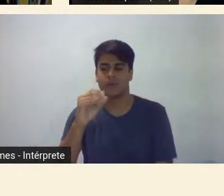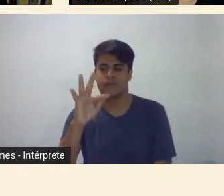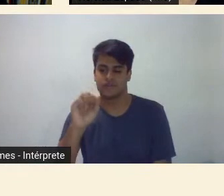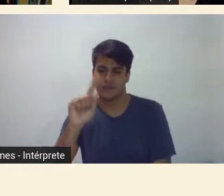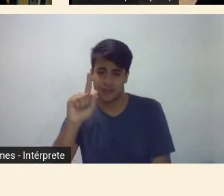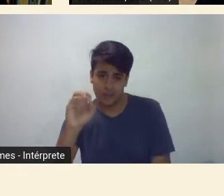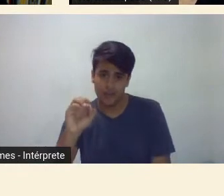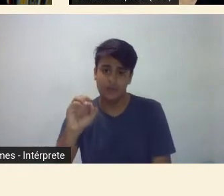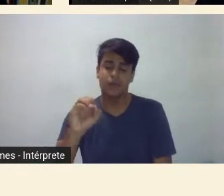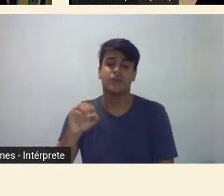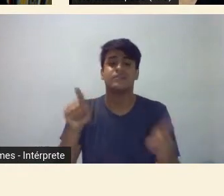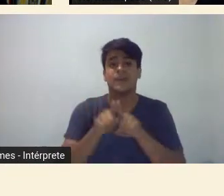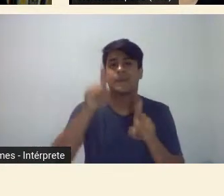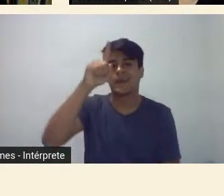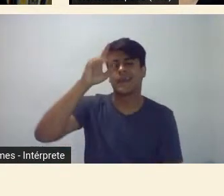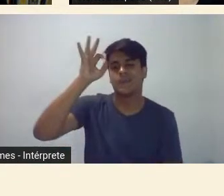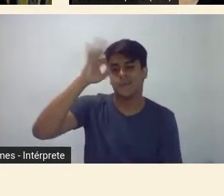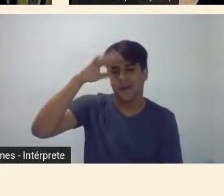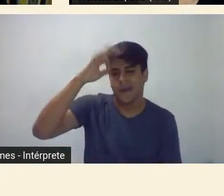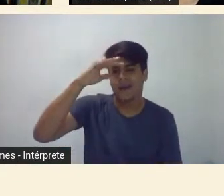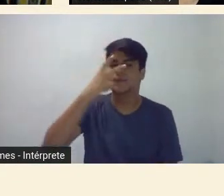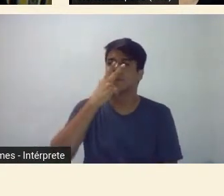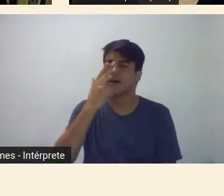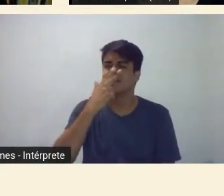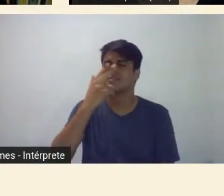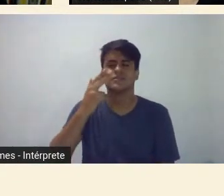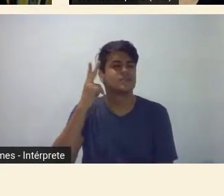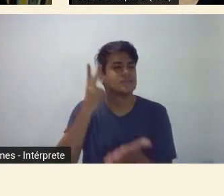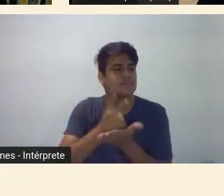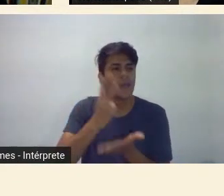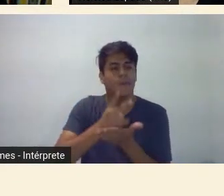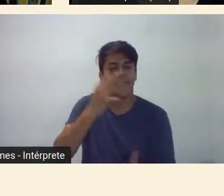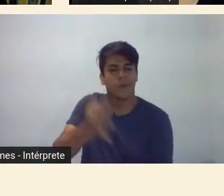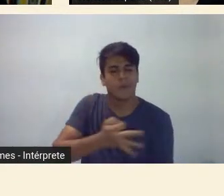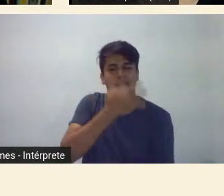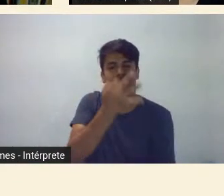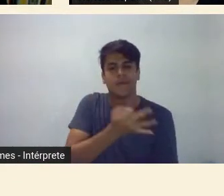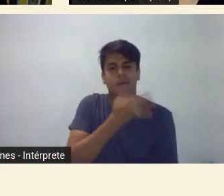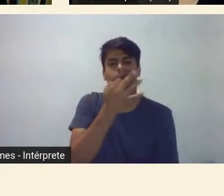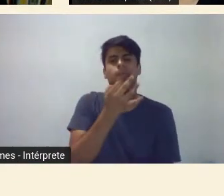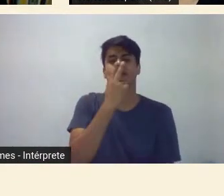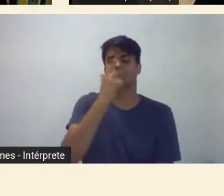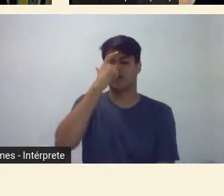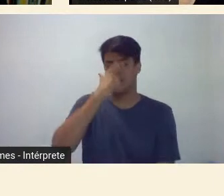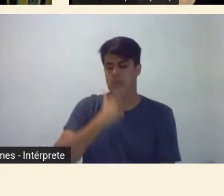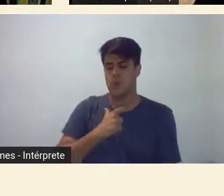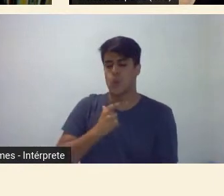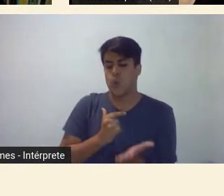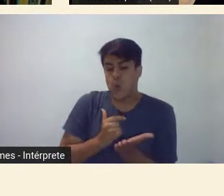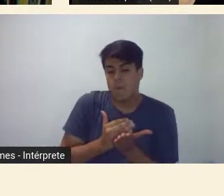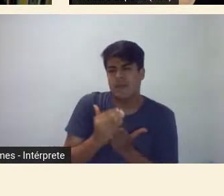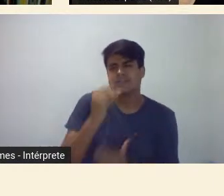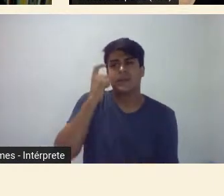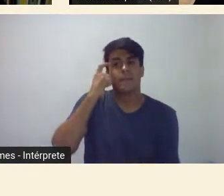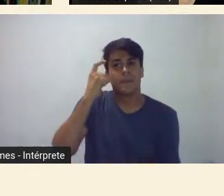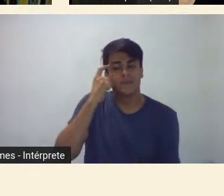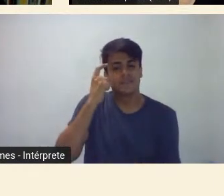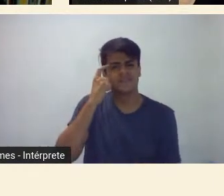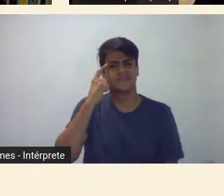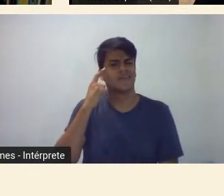situação de Mário sempre ali numa perspectiva de que o que ele estava começando a pensar o Oswald do seu jeito